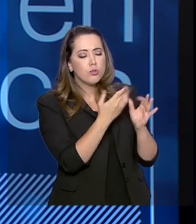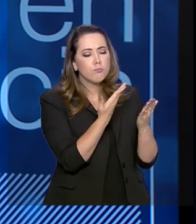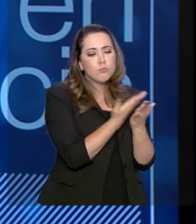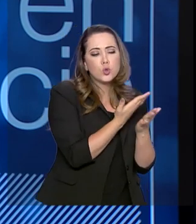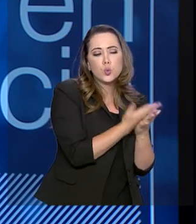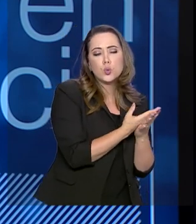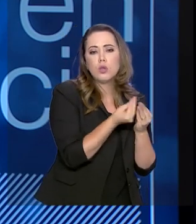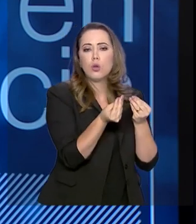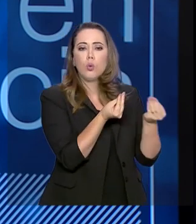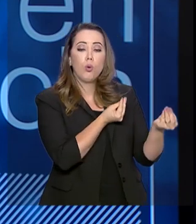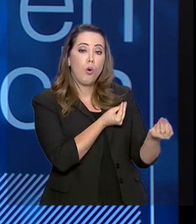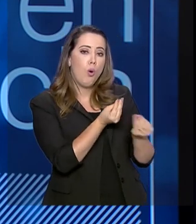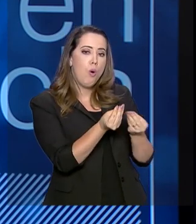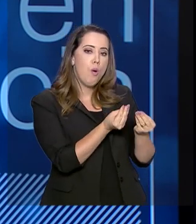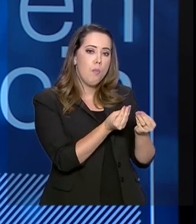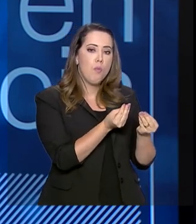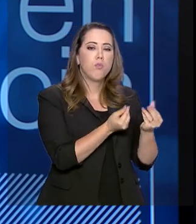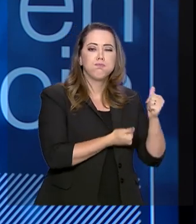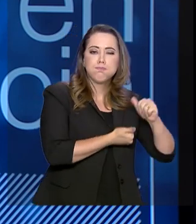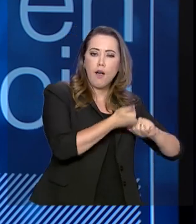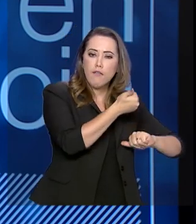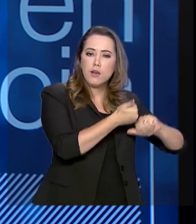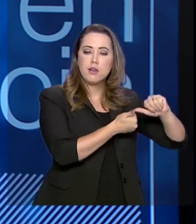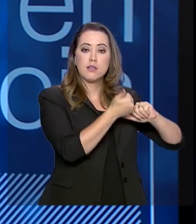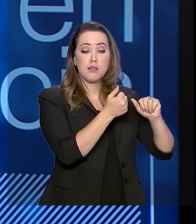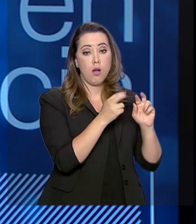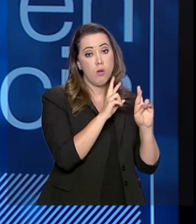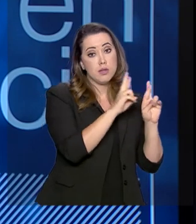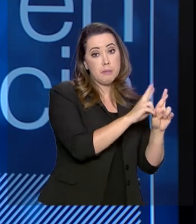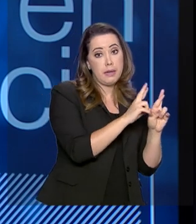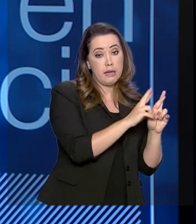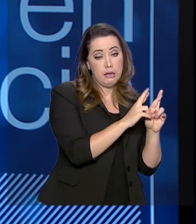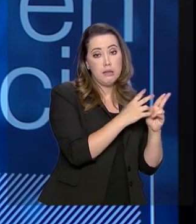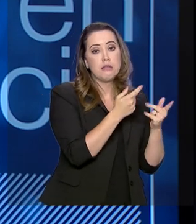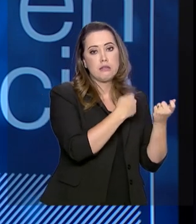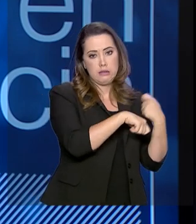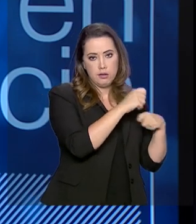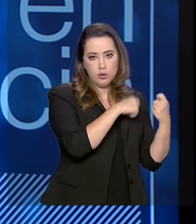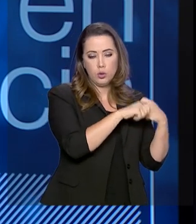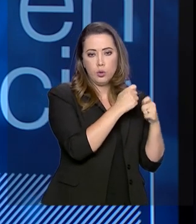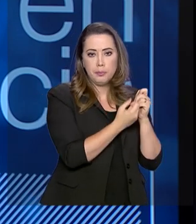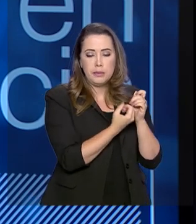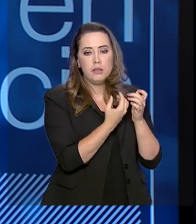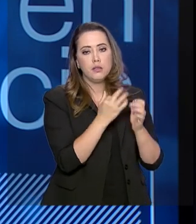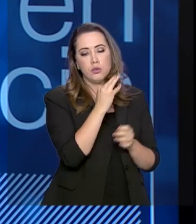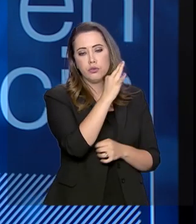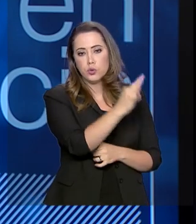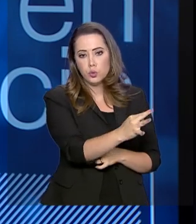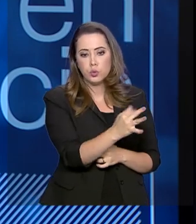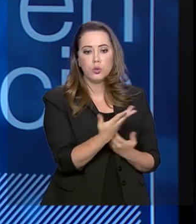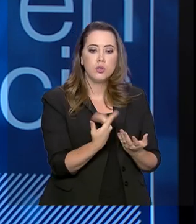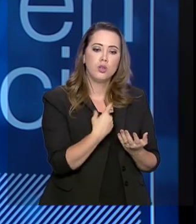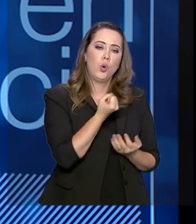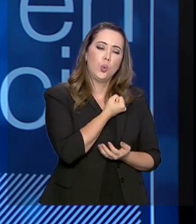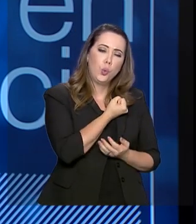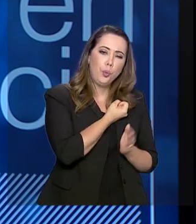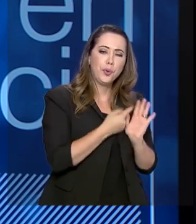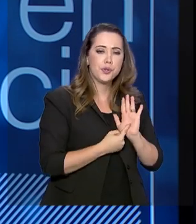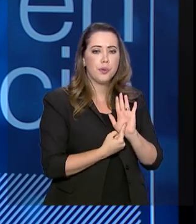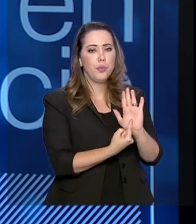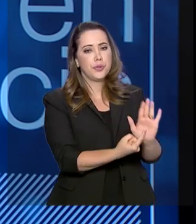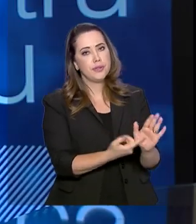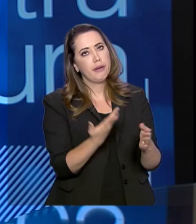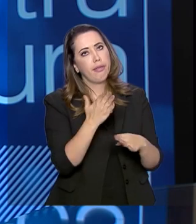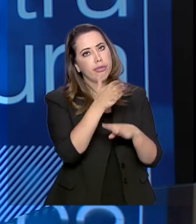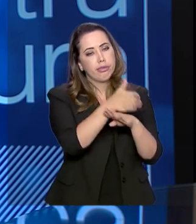viabilidade que envolve ali a estimativa da economia gerada. Então, trouxe aqui alguns números do